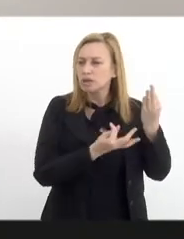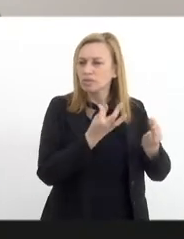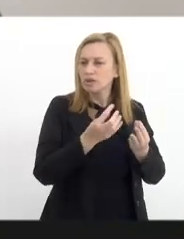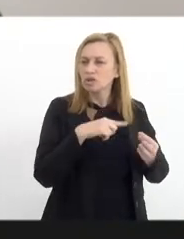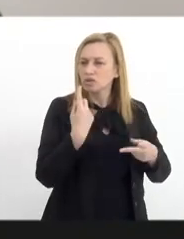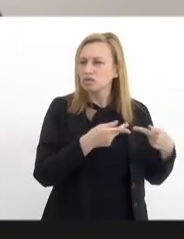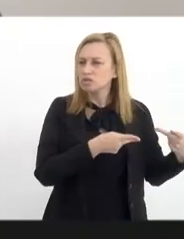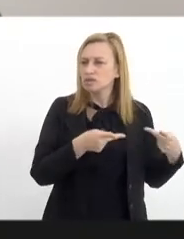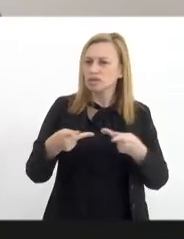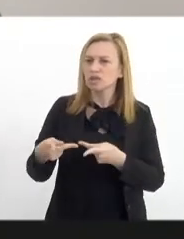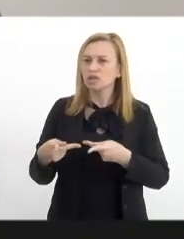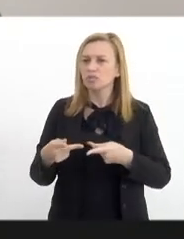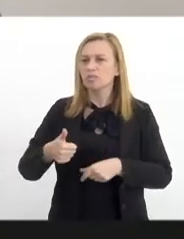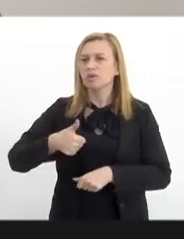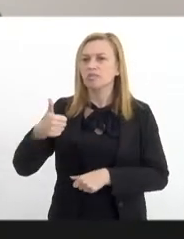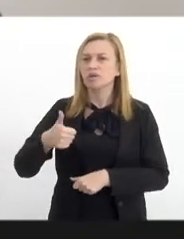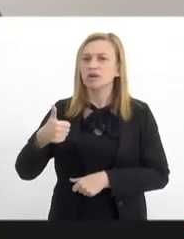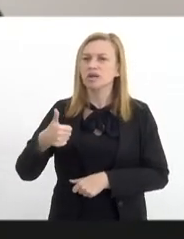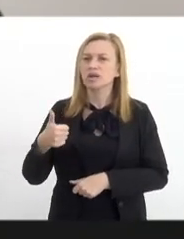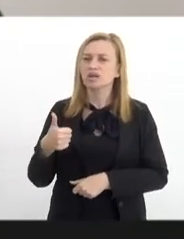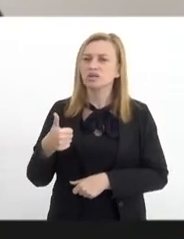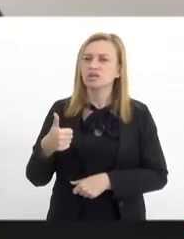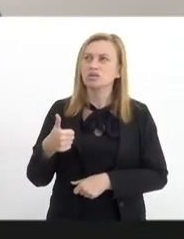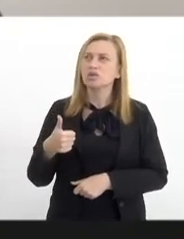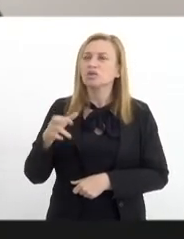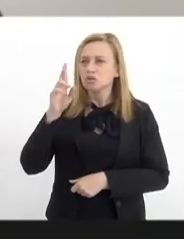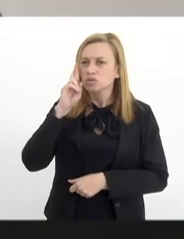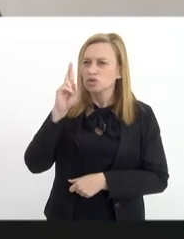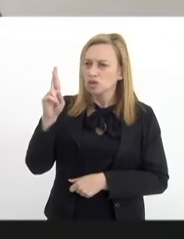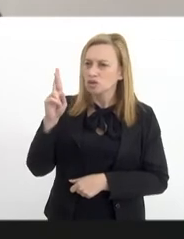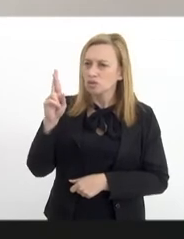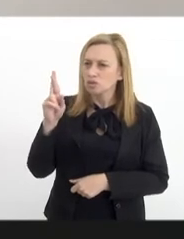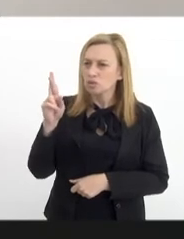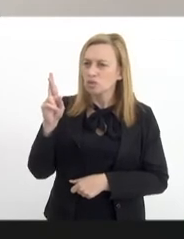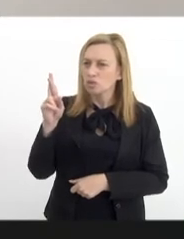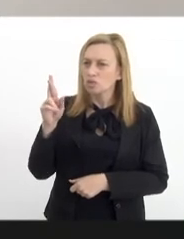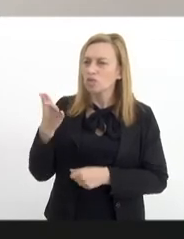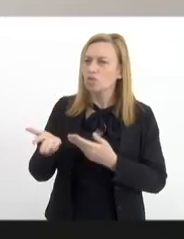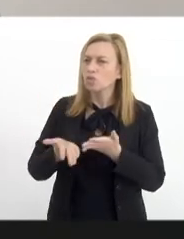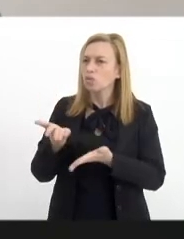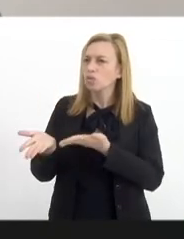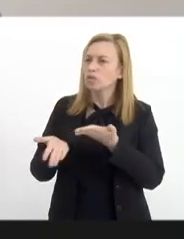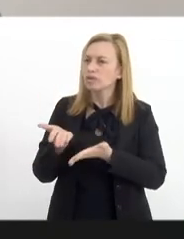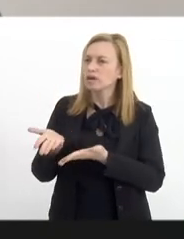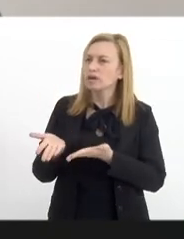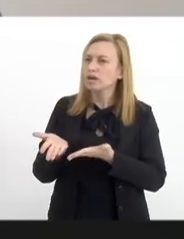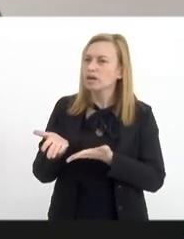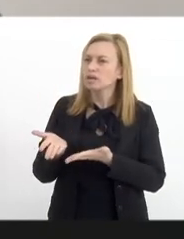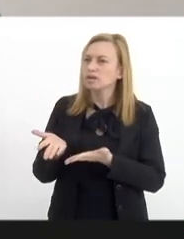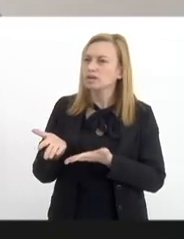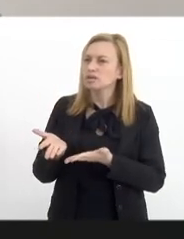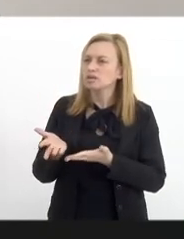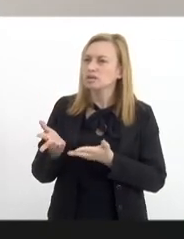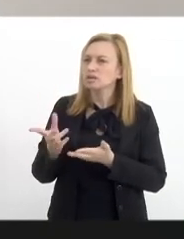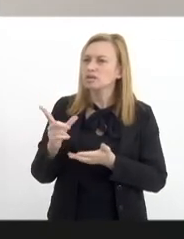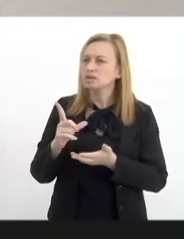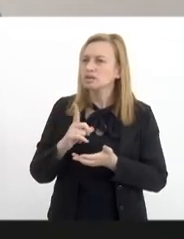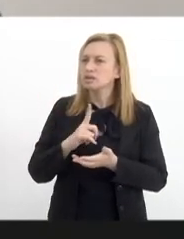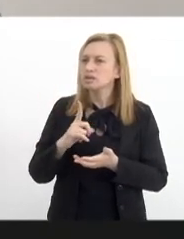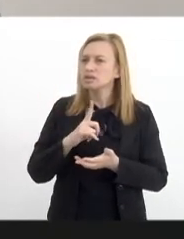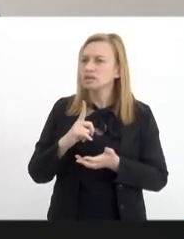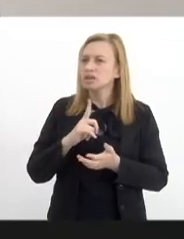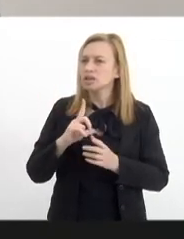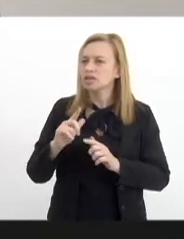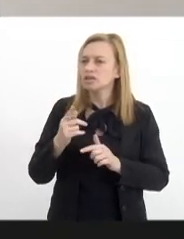primeira, foi a que o senhor preside, a que o senhor tem ressocializado